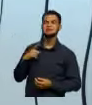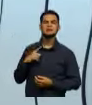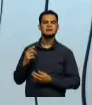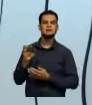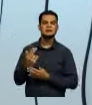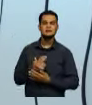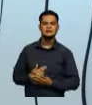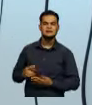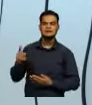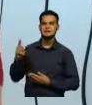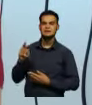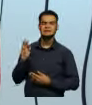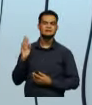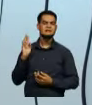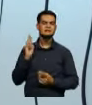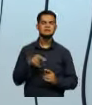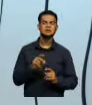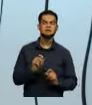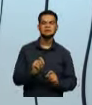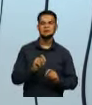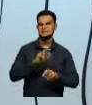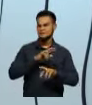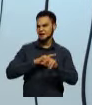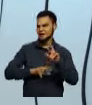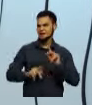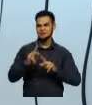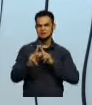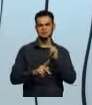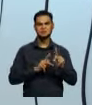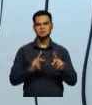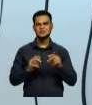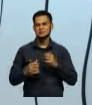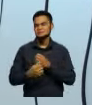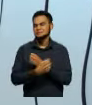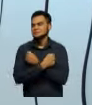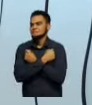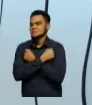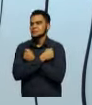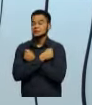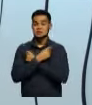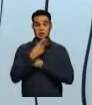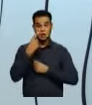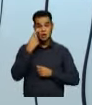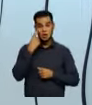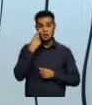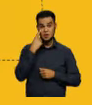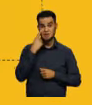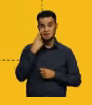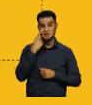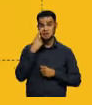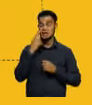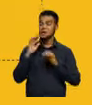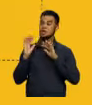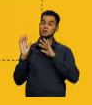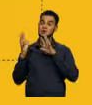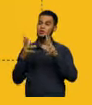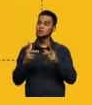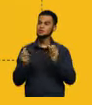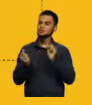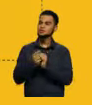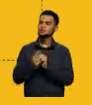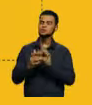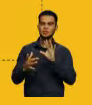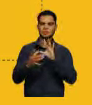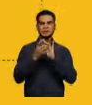várias pessoas se abraçando. E olha a linguagem, todos juntos, unidos pela vida.